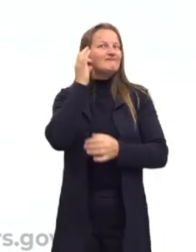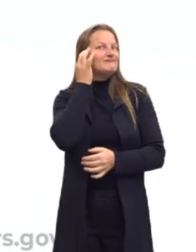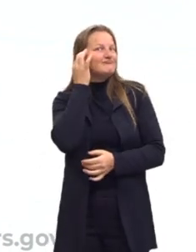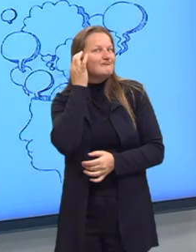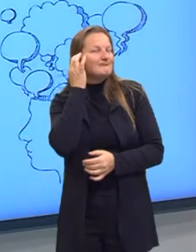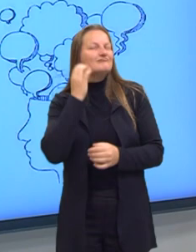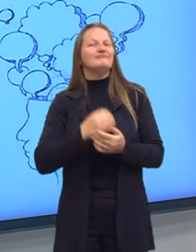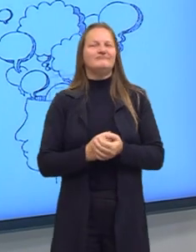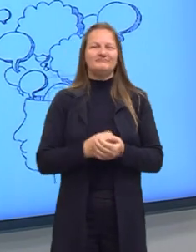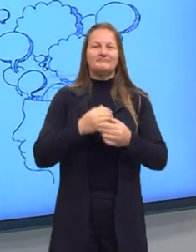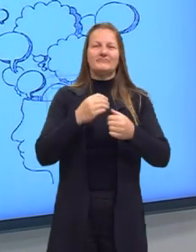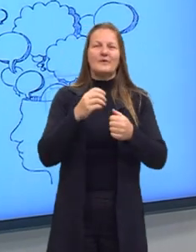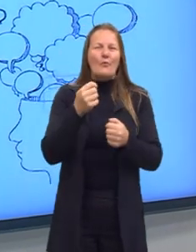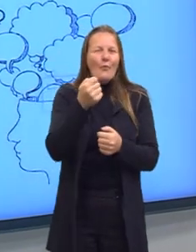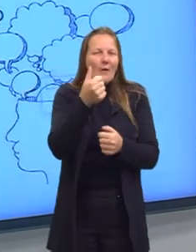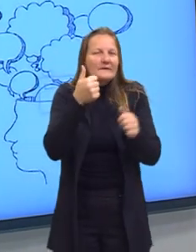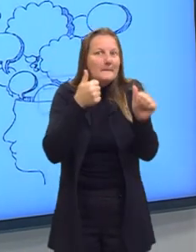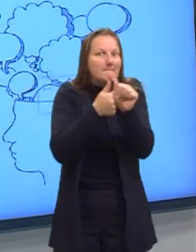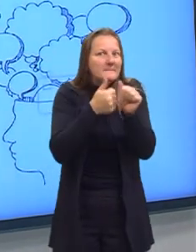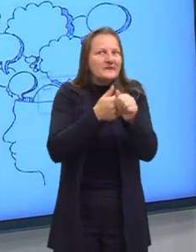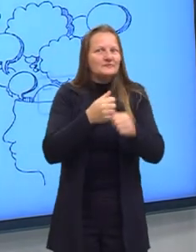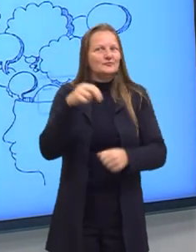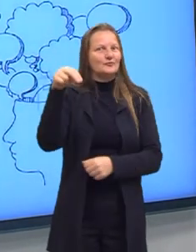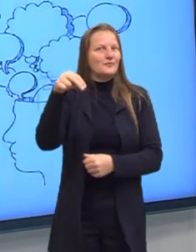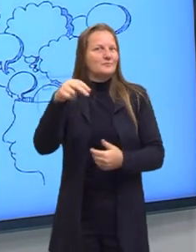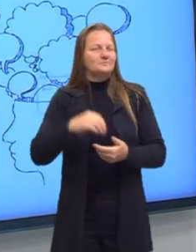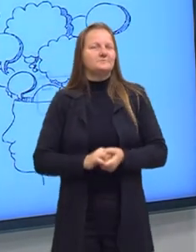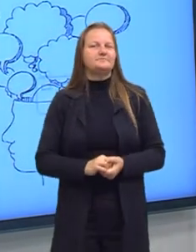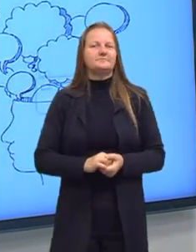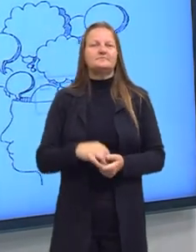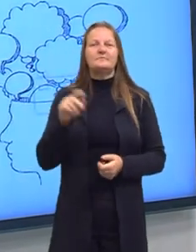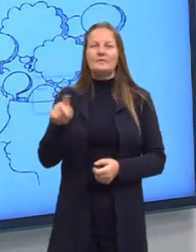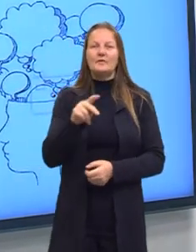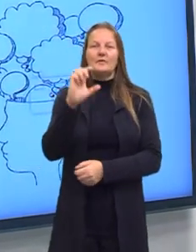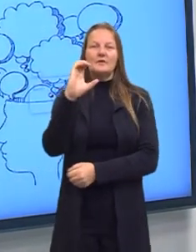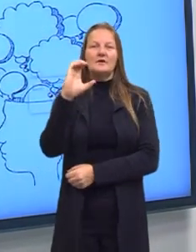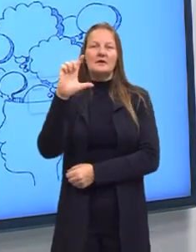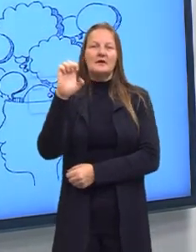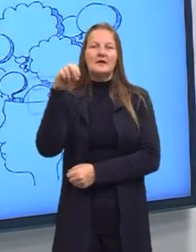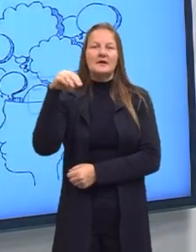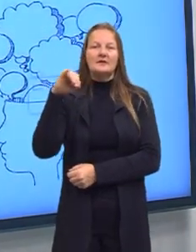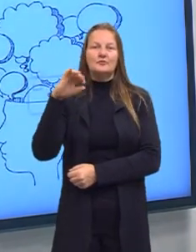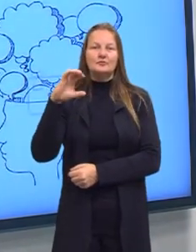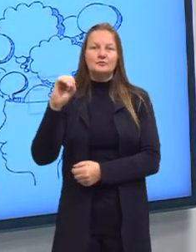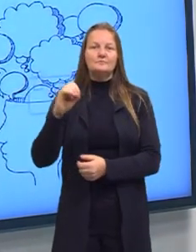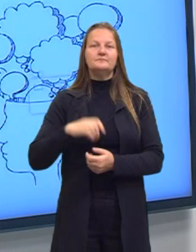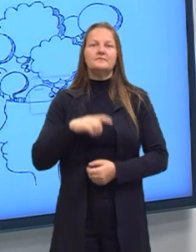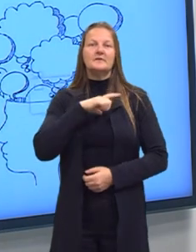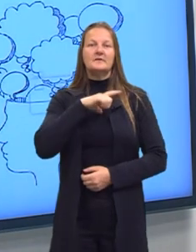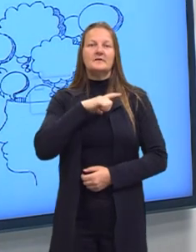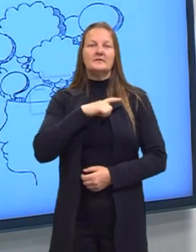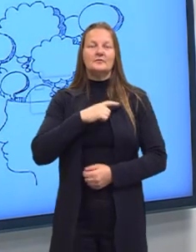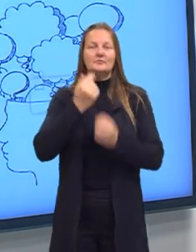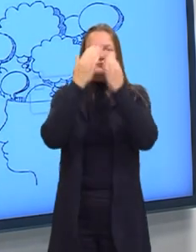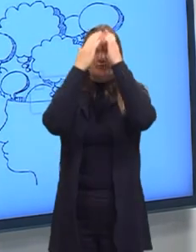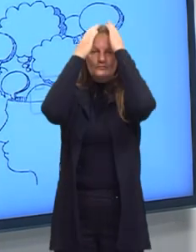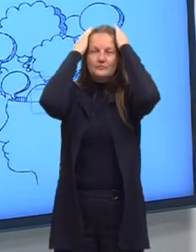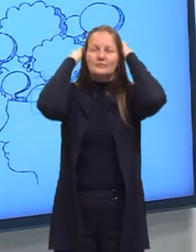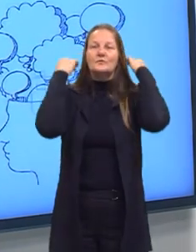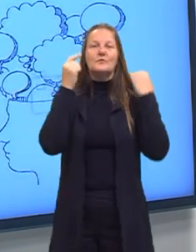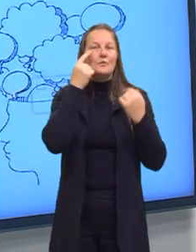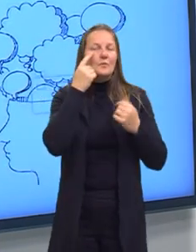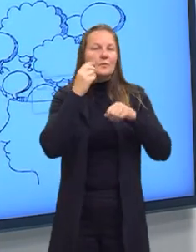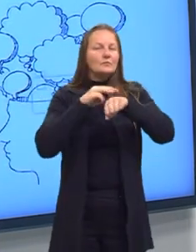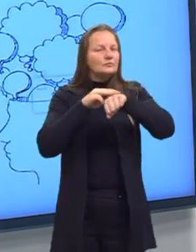logo, logo a está se aproximando. Eu sou o professor Clênio, eu tenho cabelos e olhos